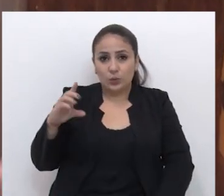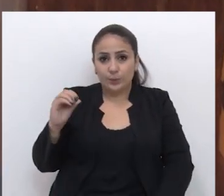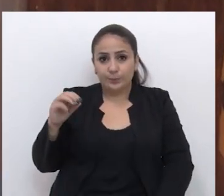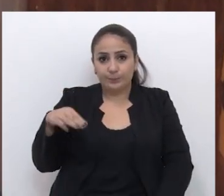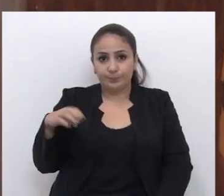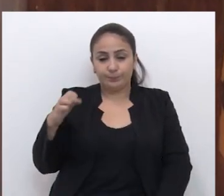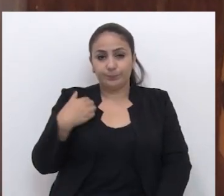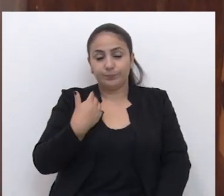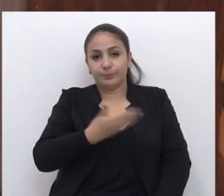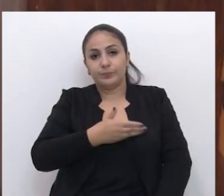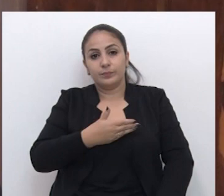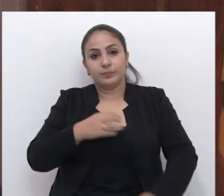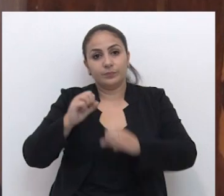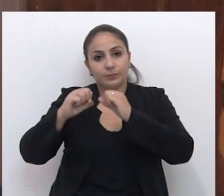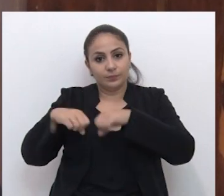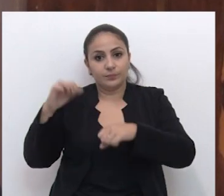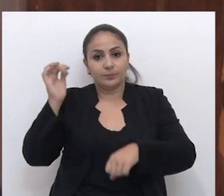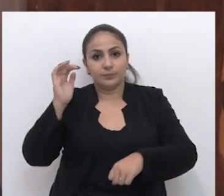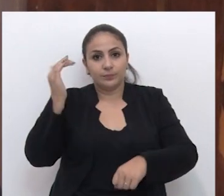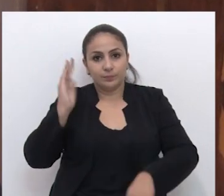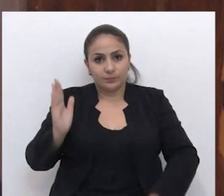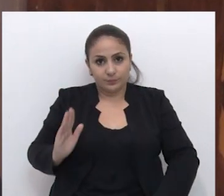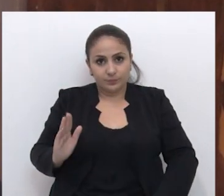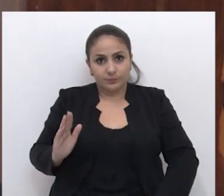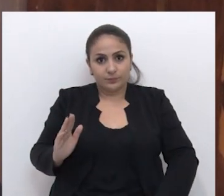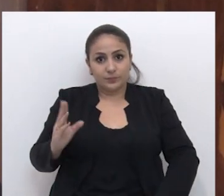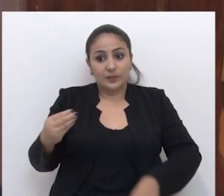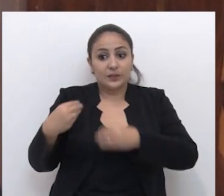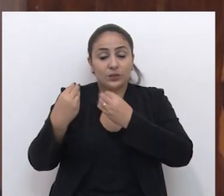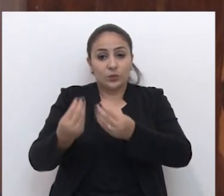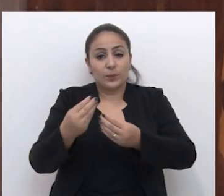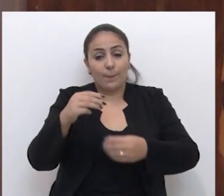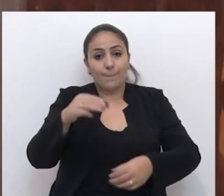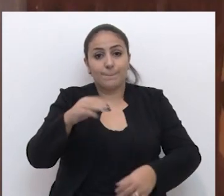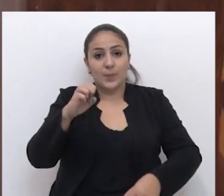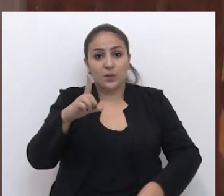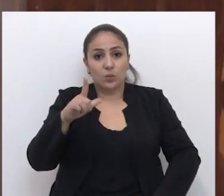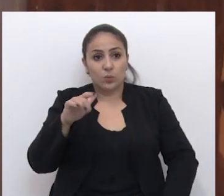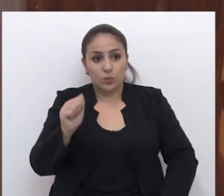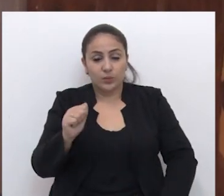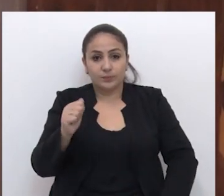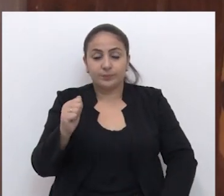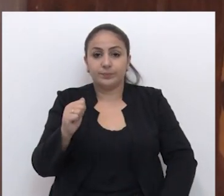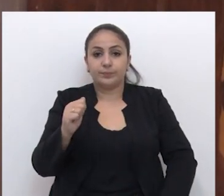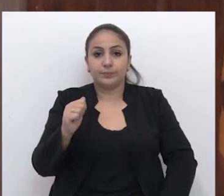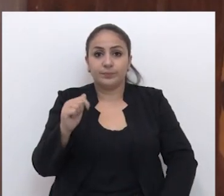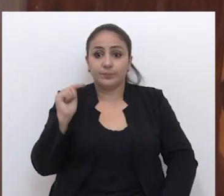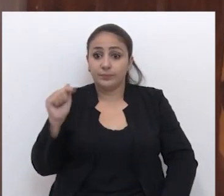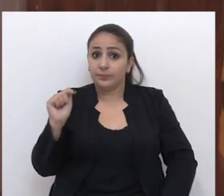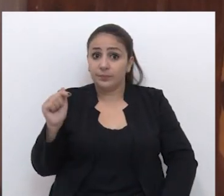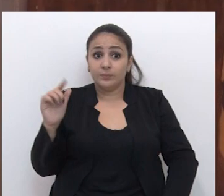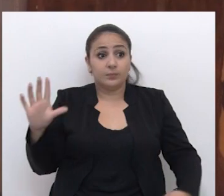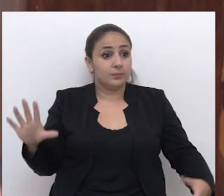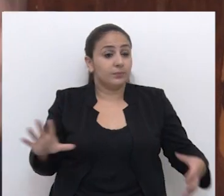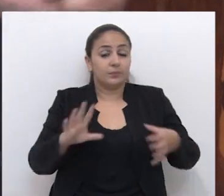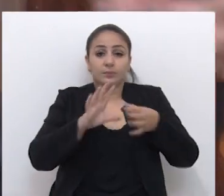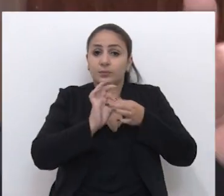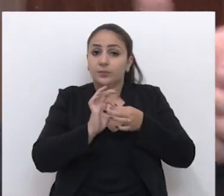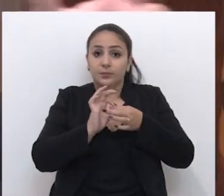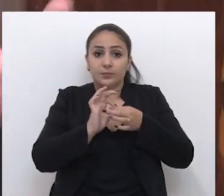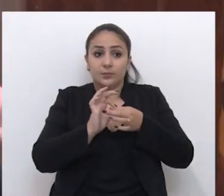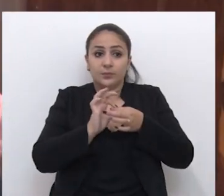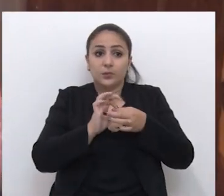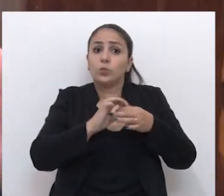nosso sistema nacional de doação de medula, o nosso banco nacional, ele está